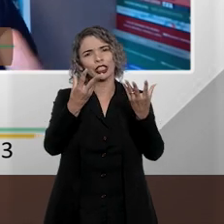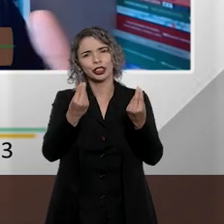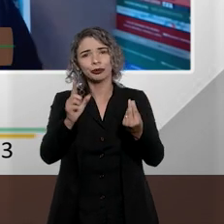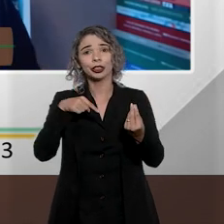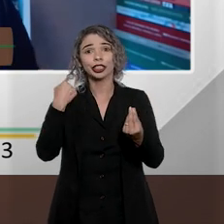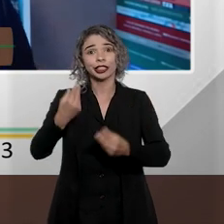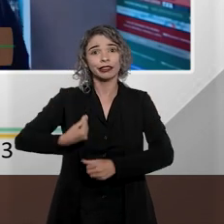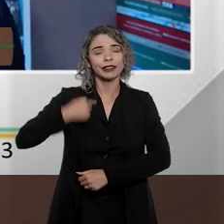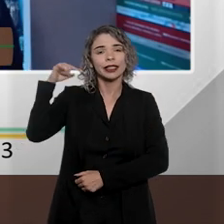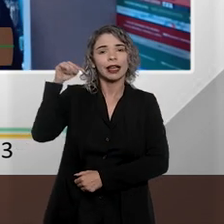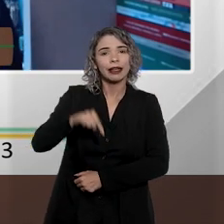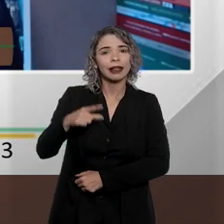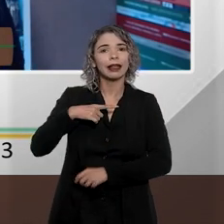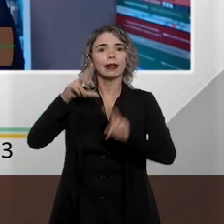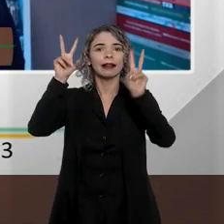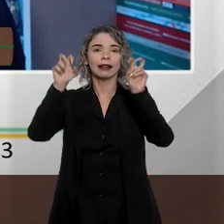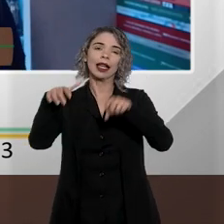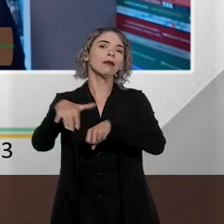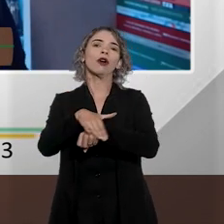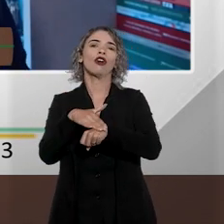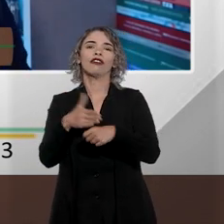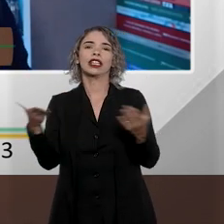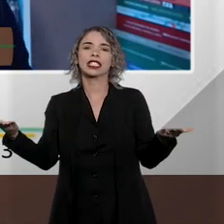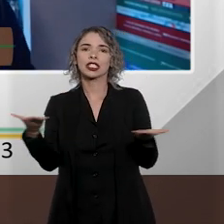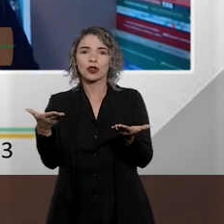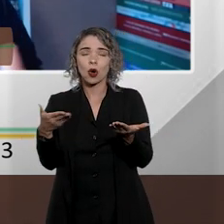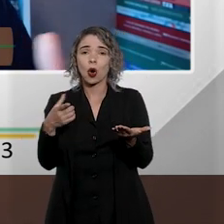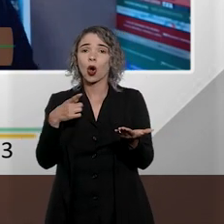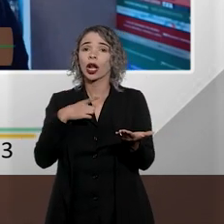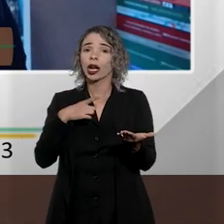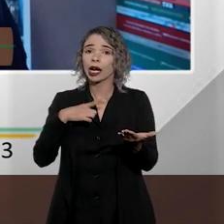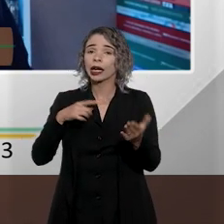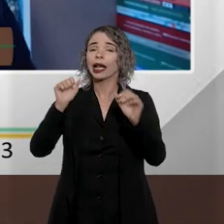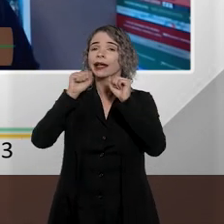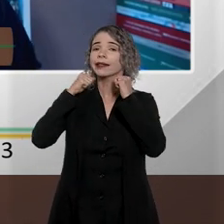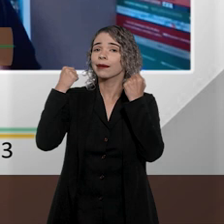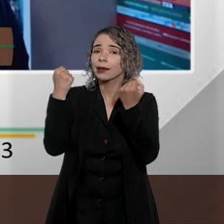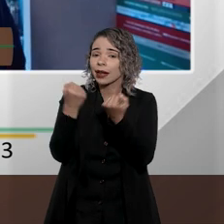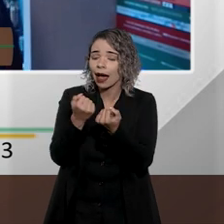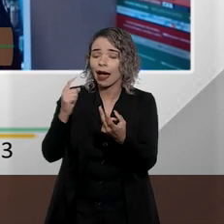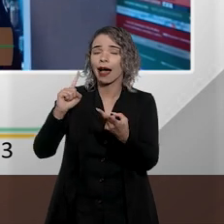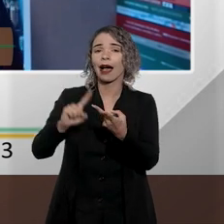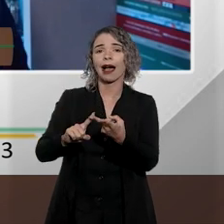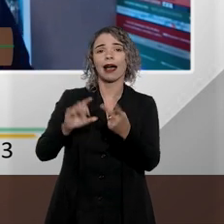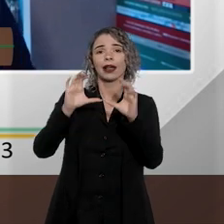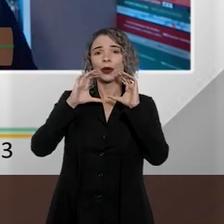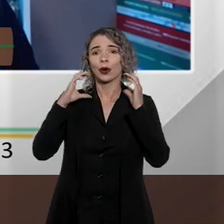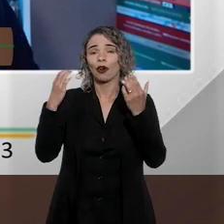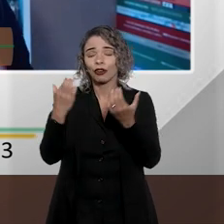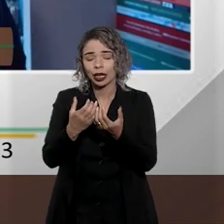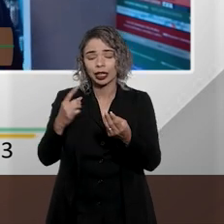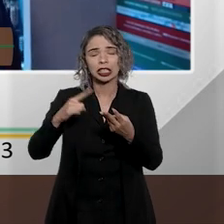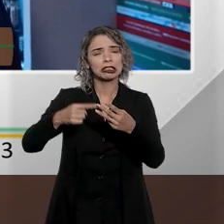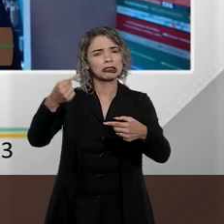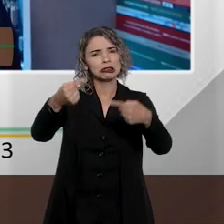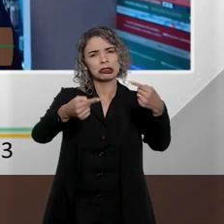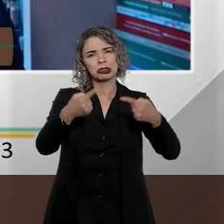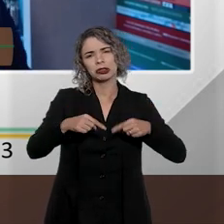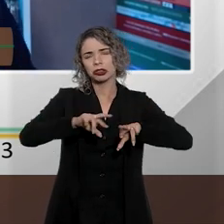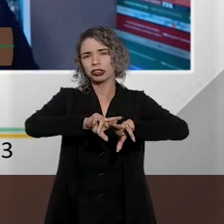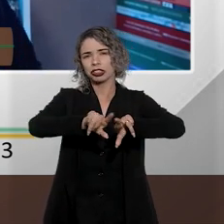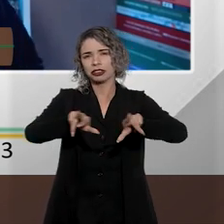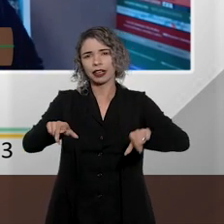apesar de estarmos aqui tratando desse assunto, desse assunto ser tema de seminários, de simpósios, de discussões das mais